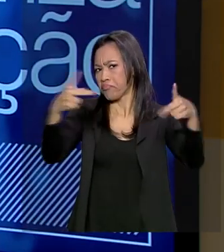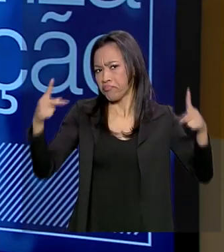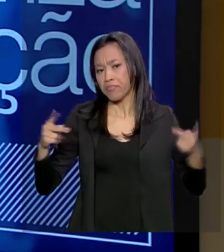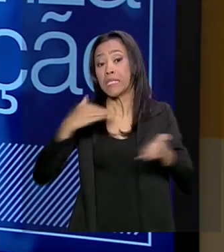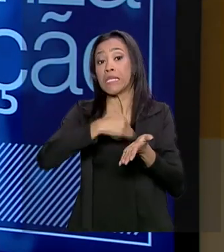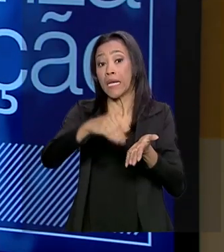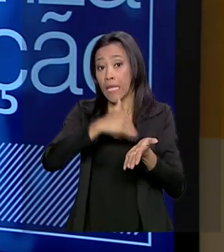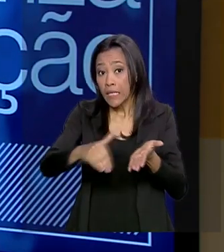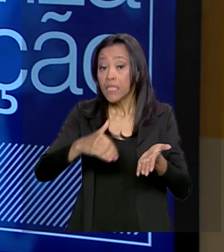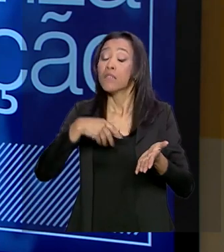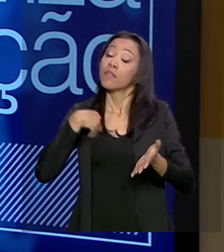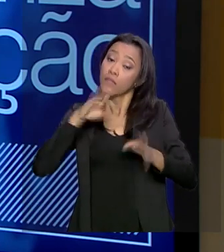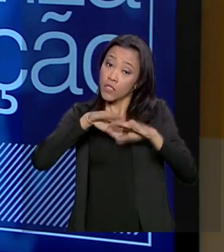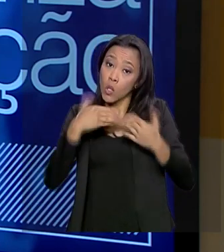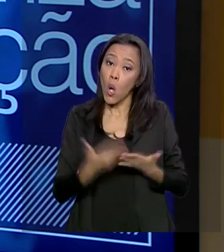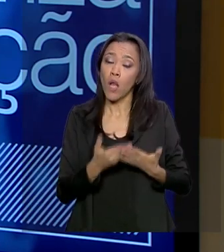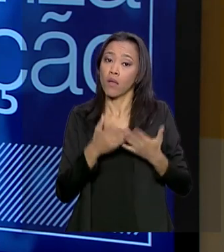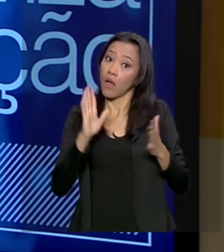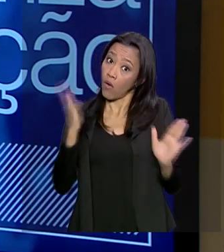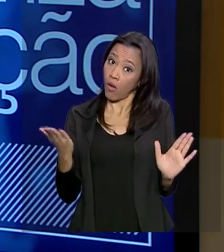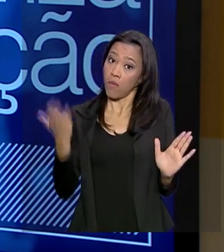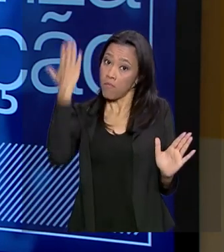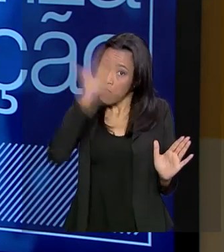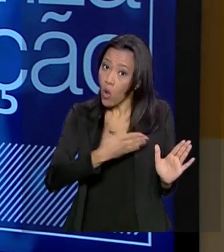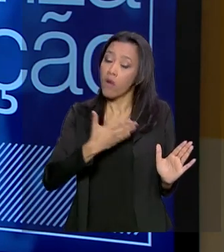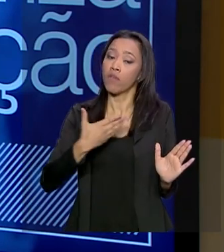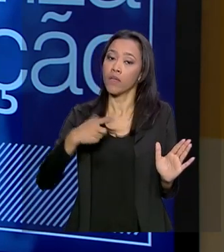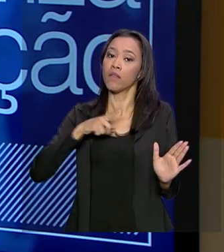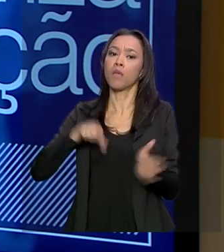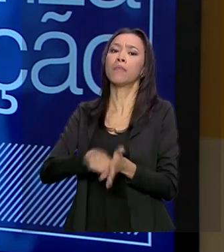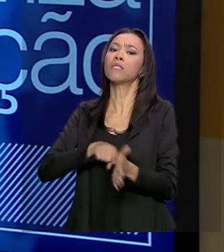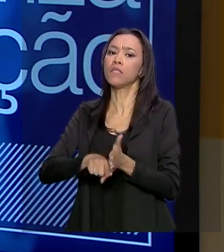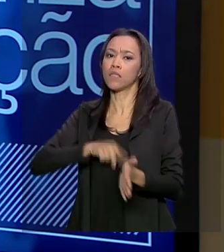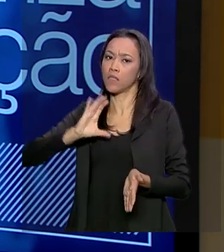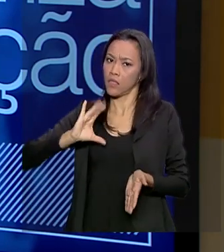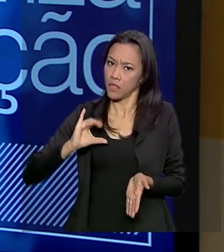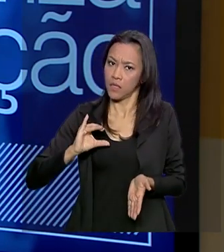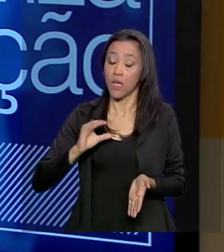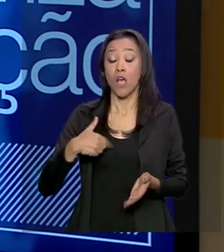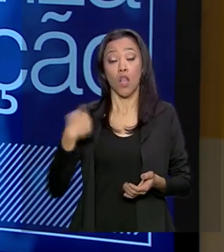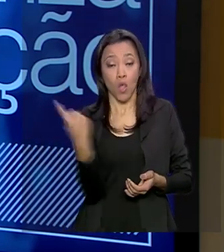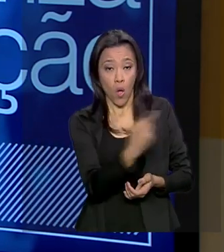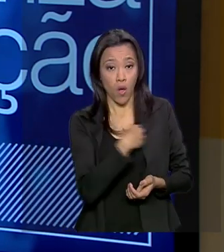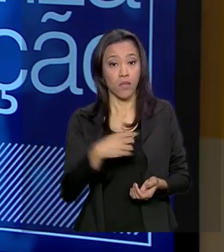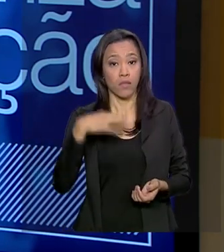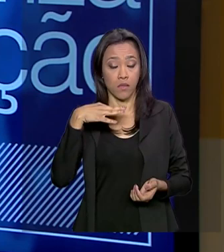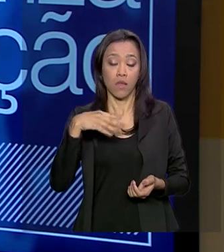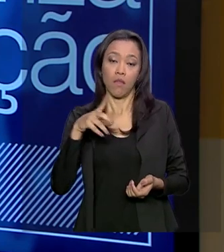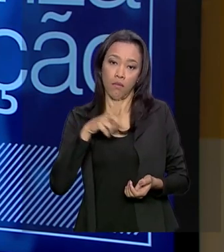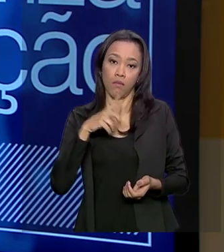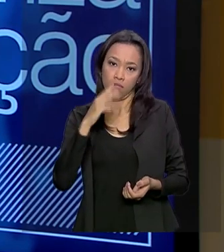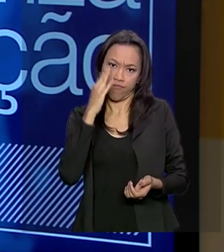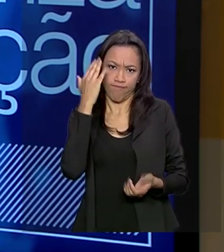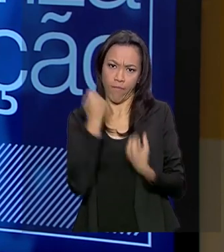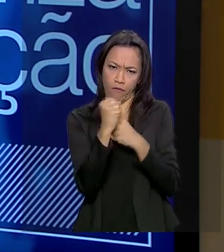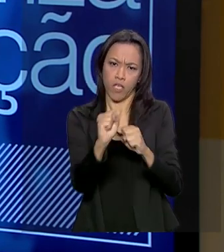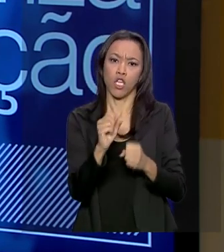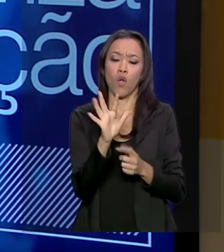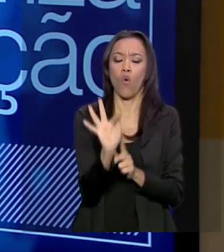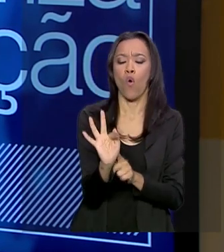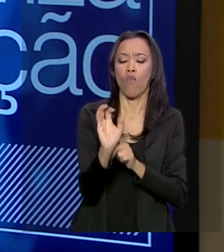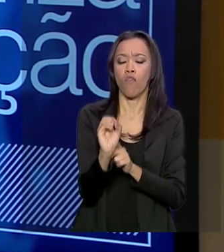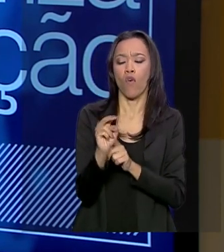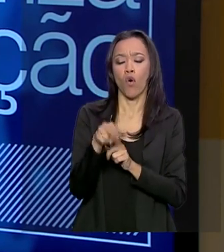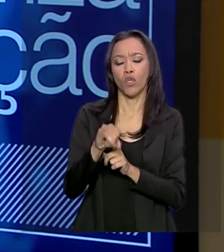um estudo que mostre que funciona. Nós defendemos que o fônico é o mais eficiente,